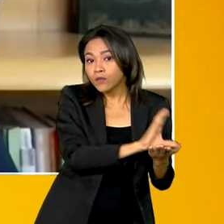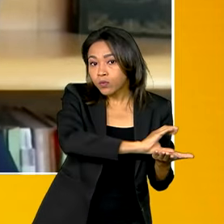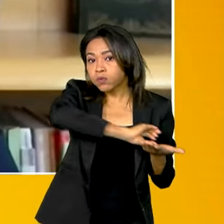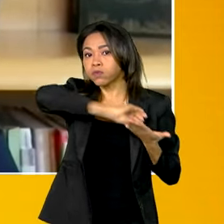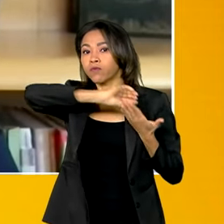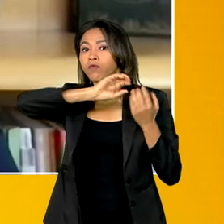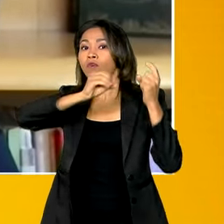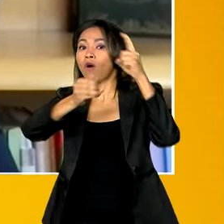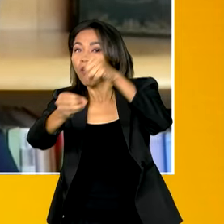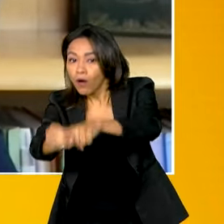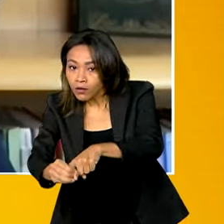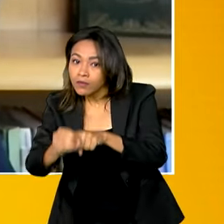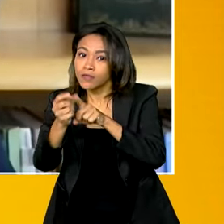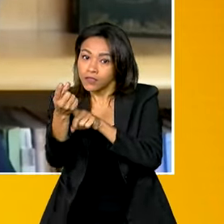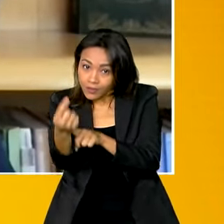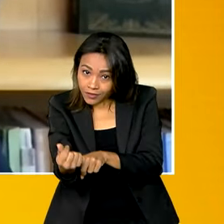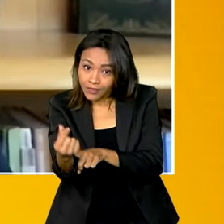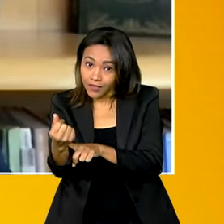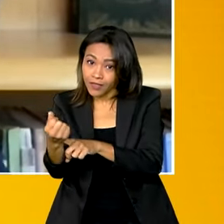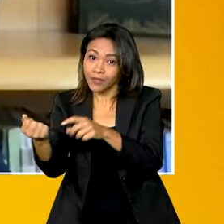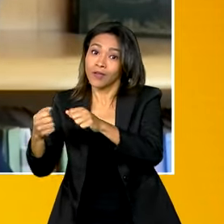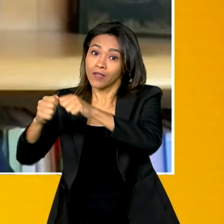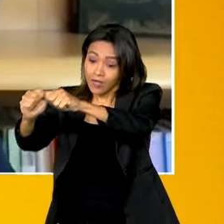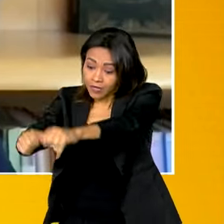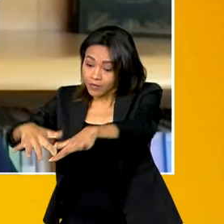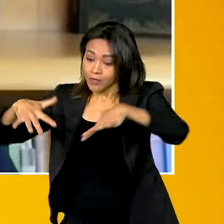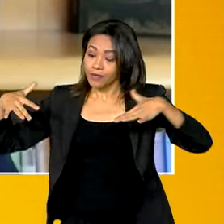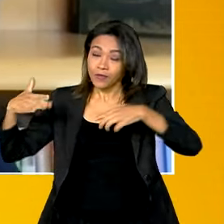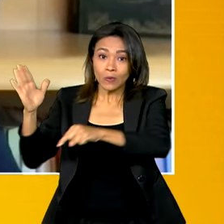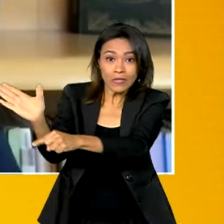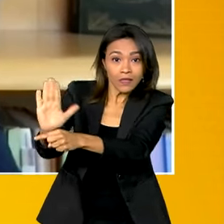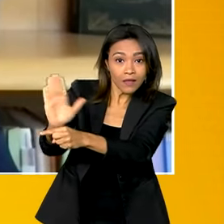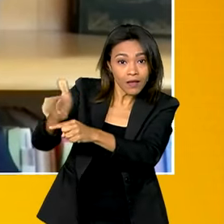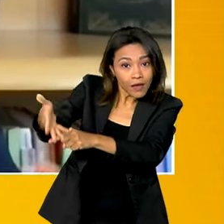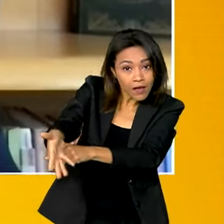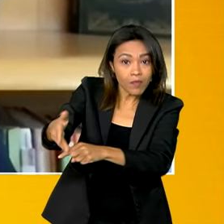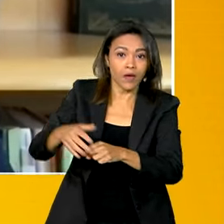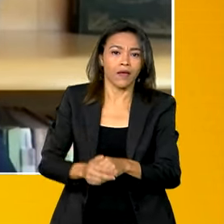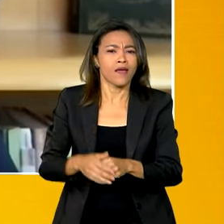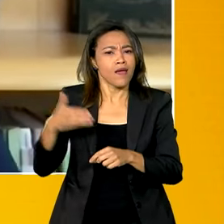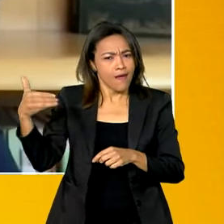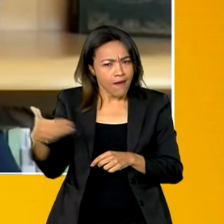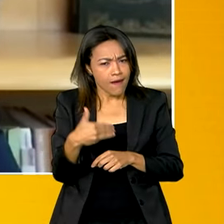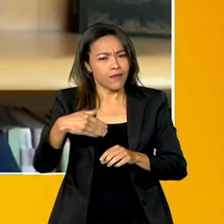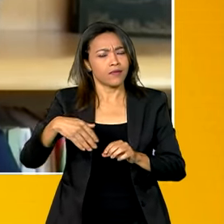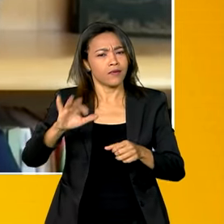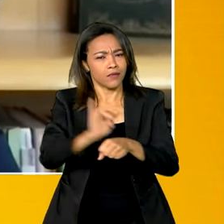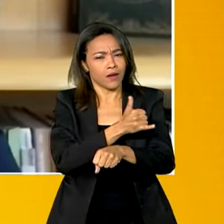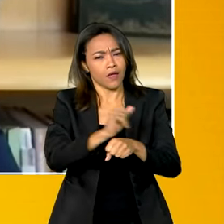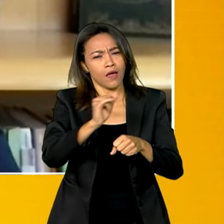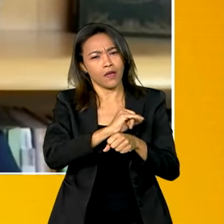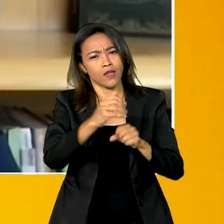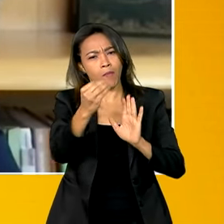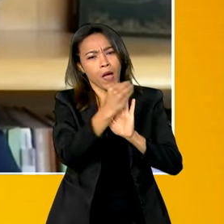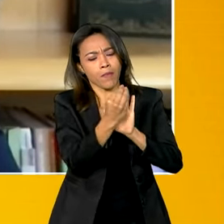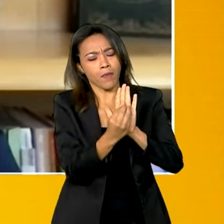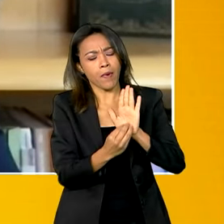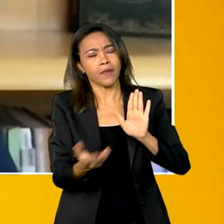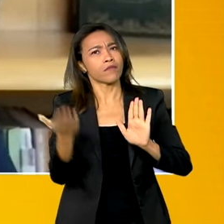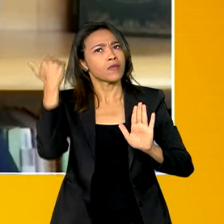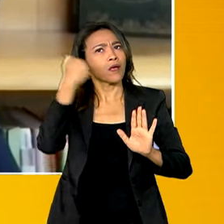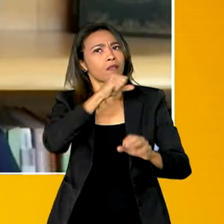nas ações do cinema. Então, essa ação estava parada durante a gestão